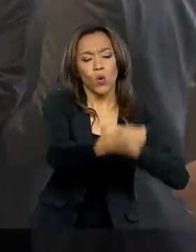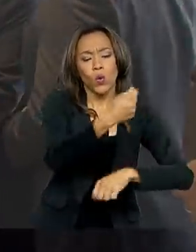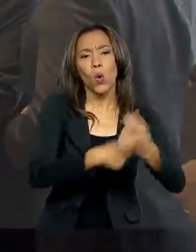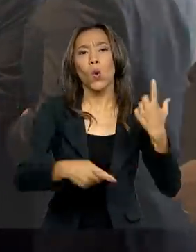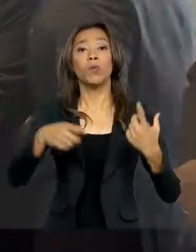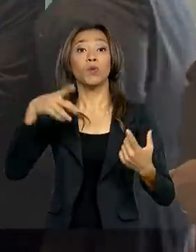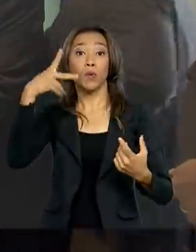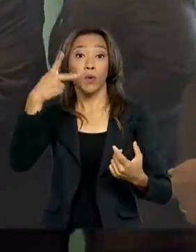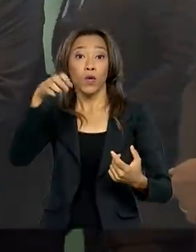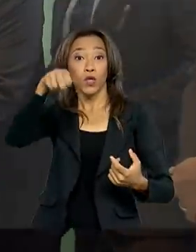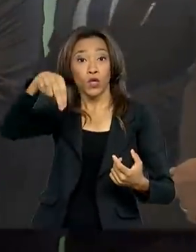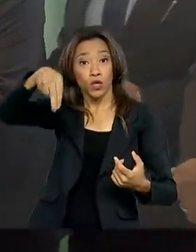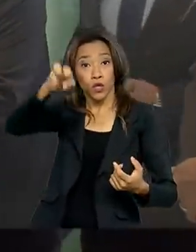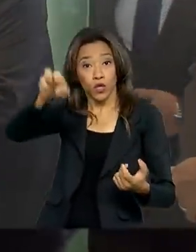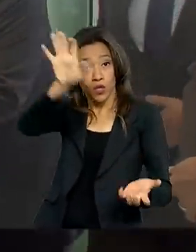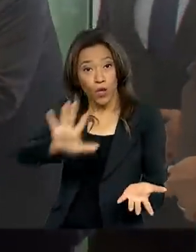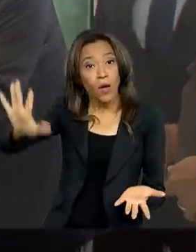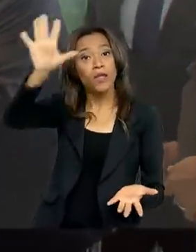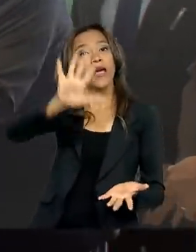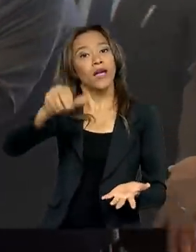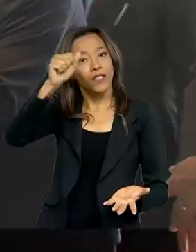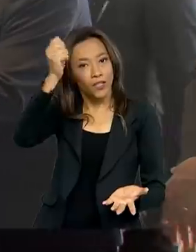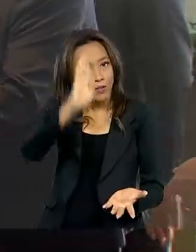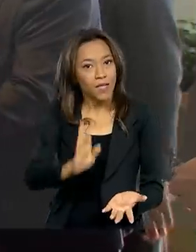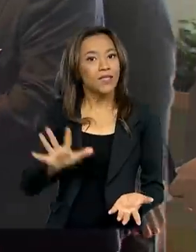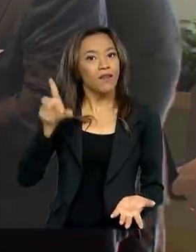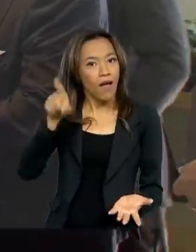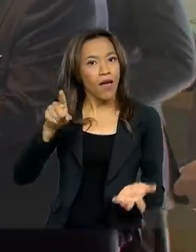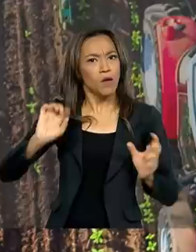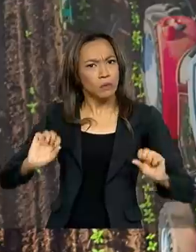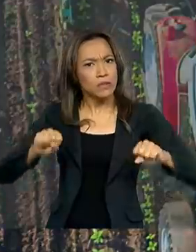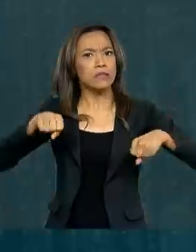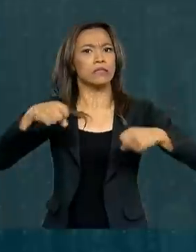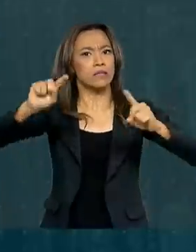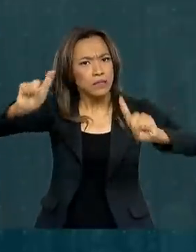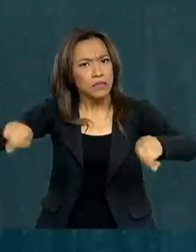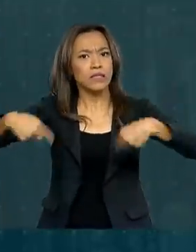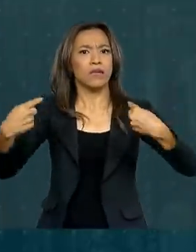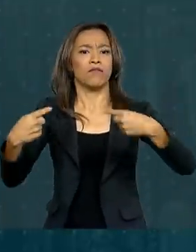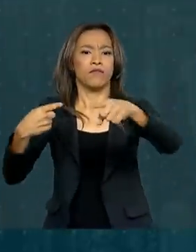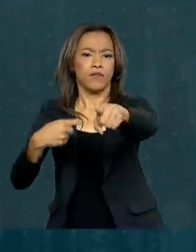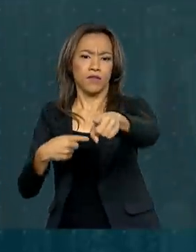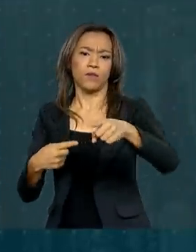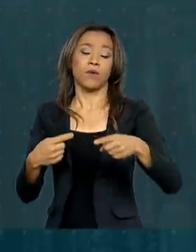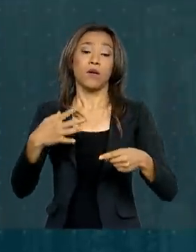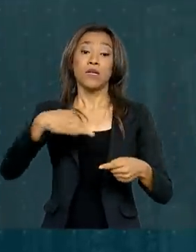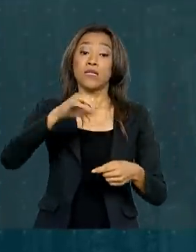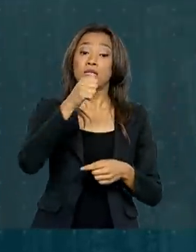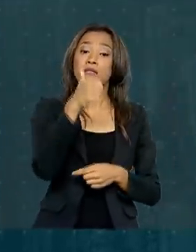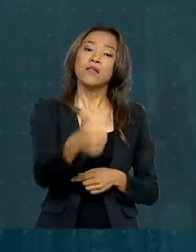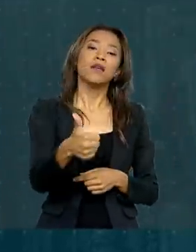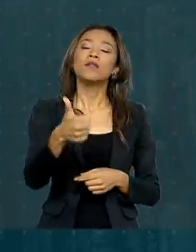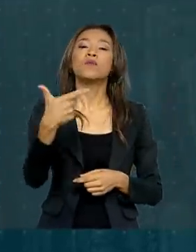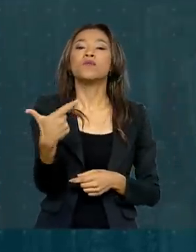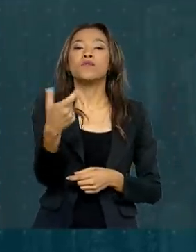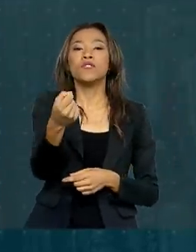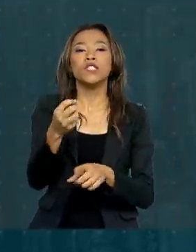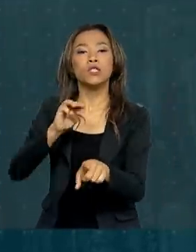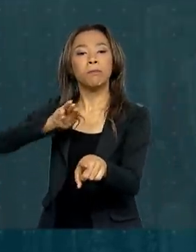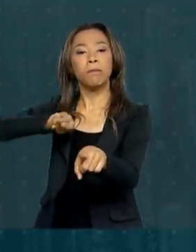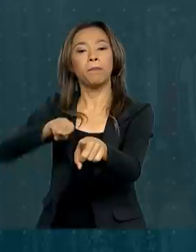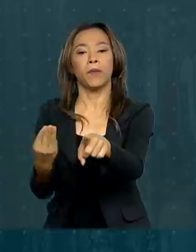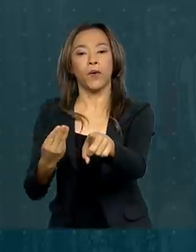região nordeste do país é o desafio do agro-nordeste. O programa, no valor de 120 milhões de reais,